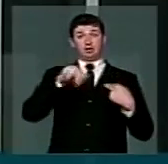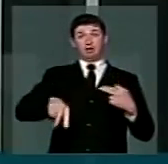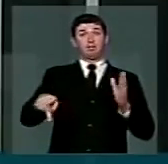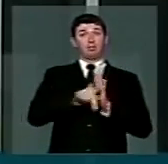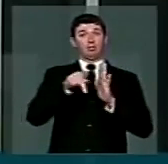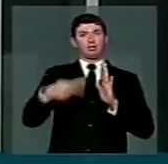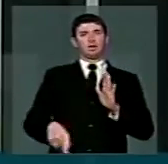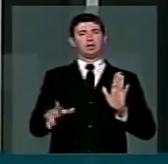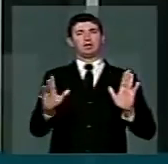constitucional.